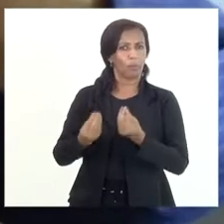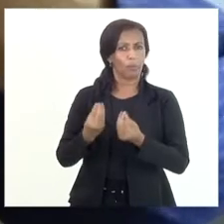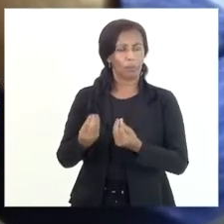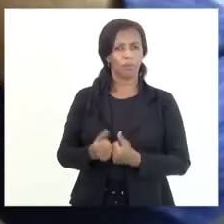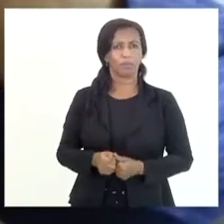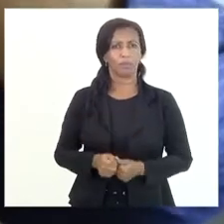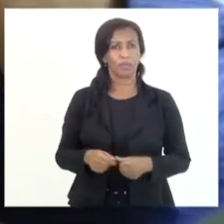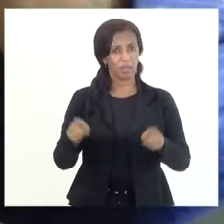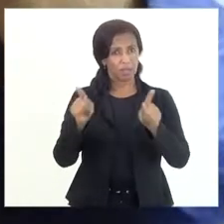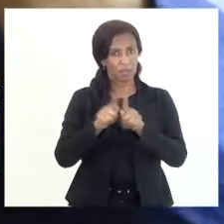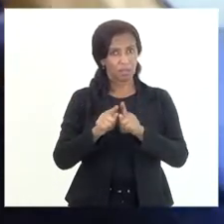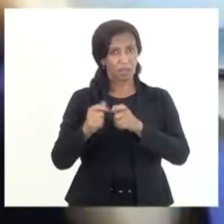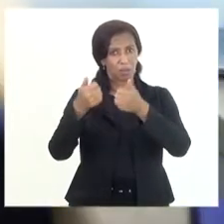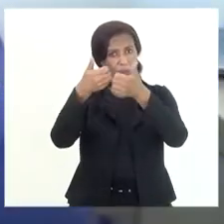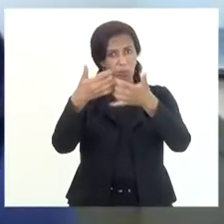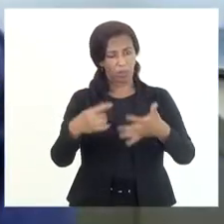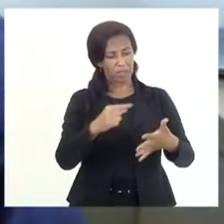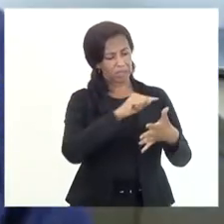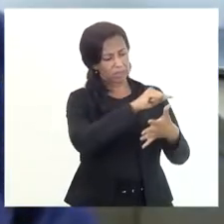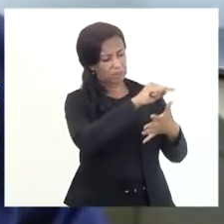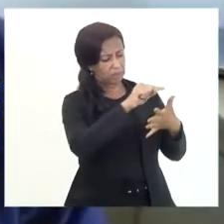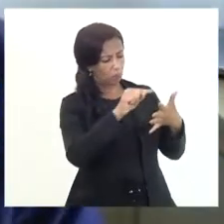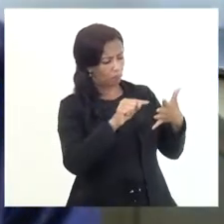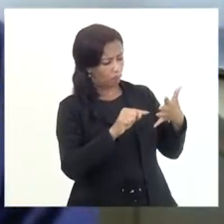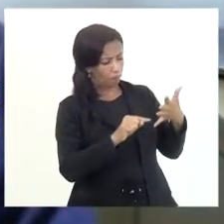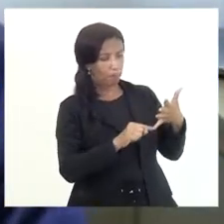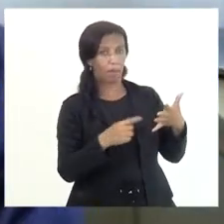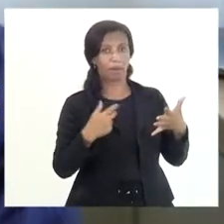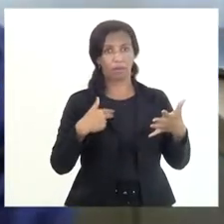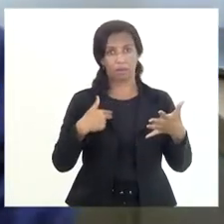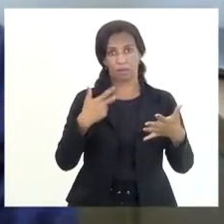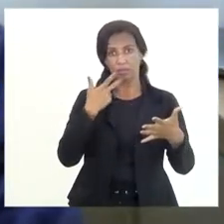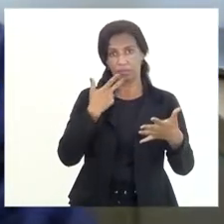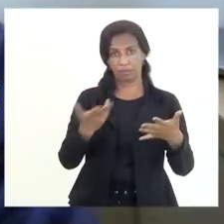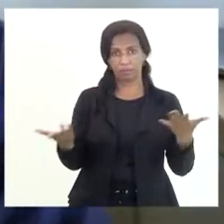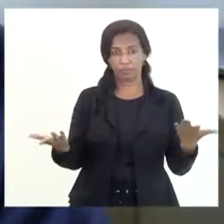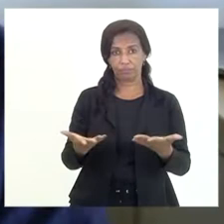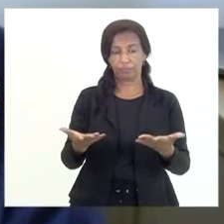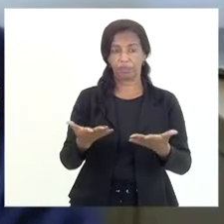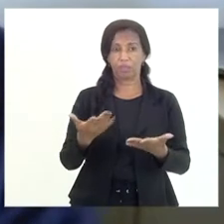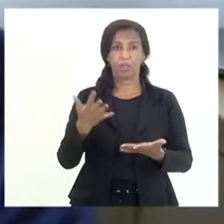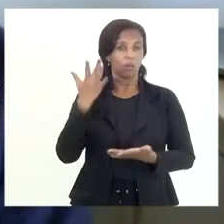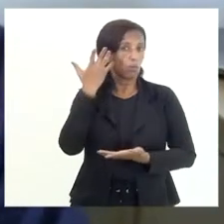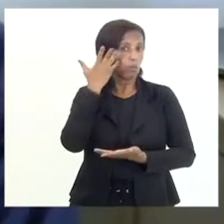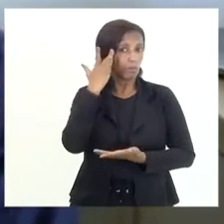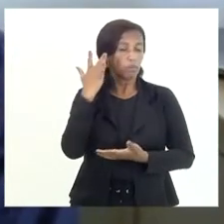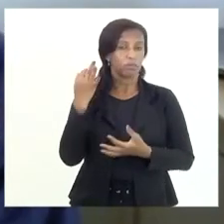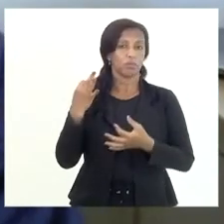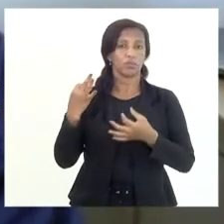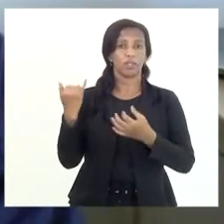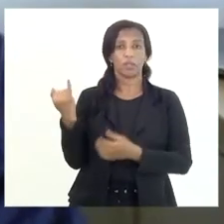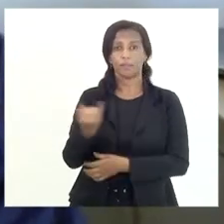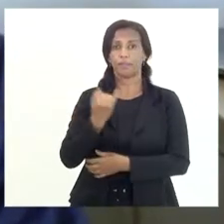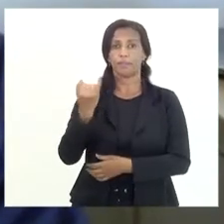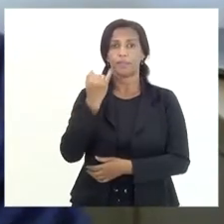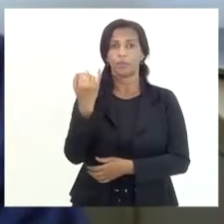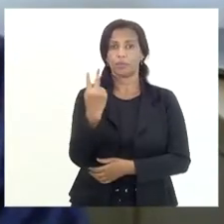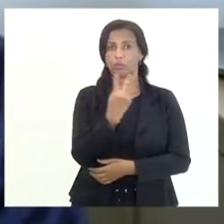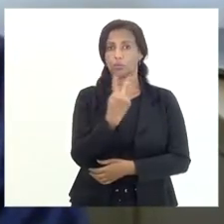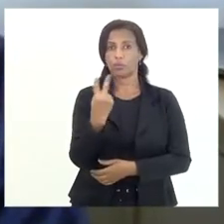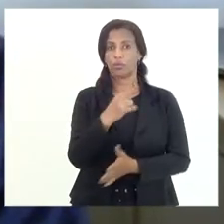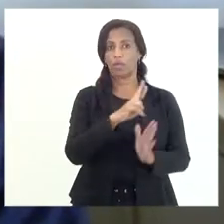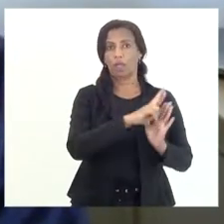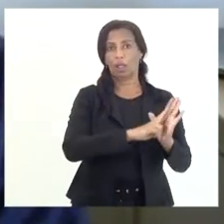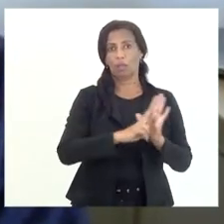esses cinco pontos que eu citei aqui e que julguei importantes dos dois relatórios do